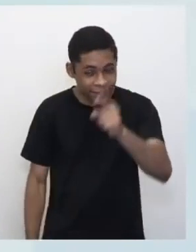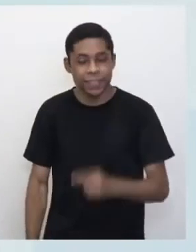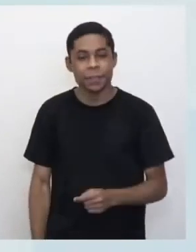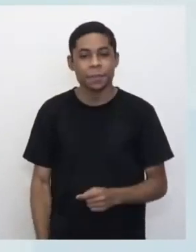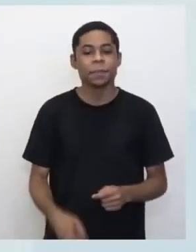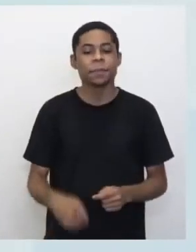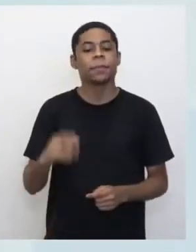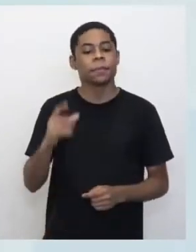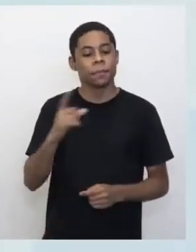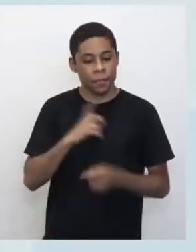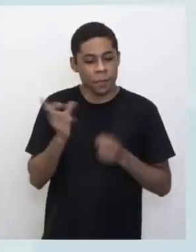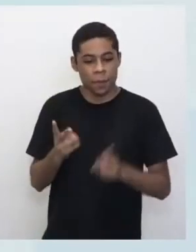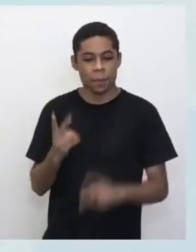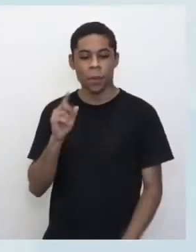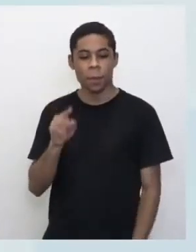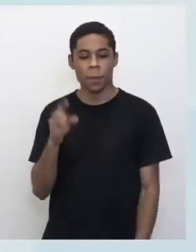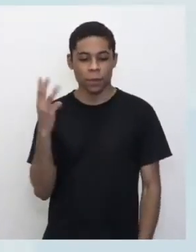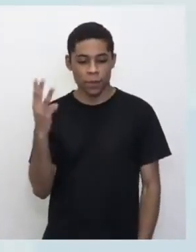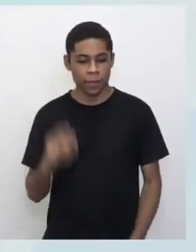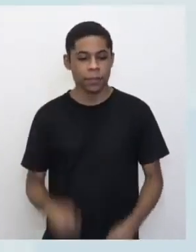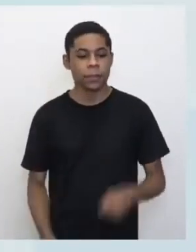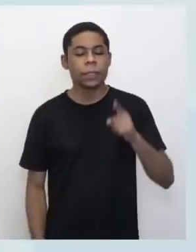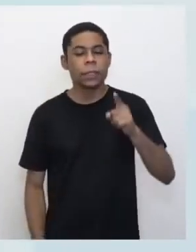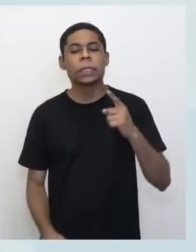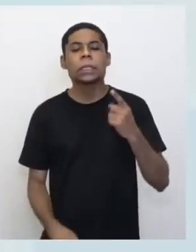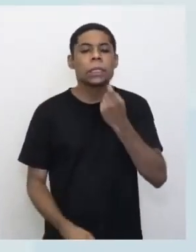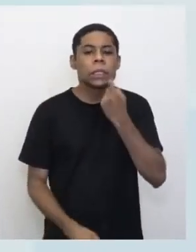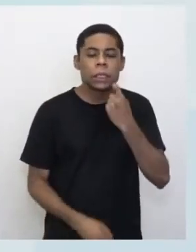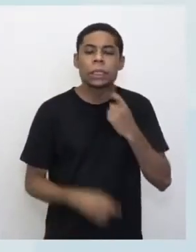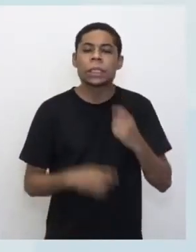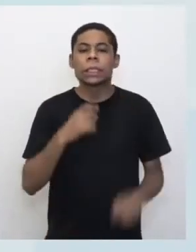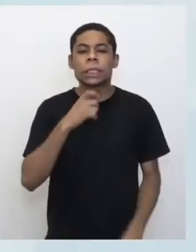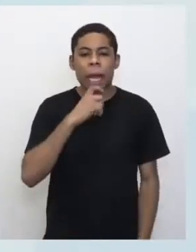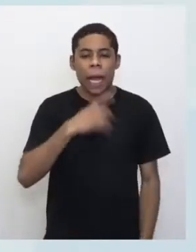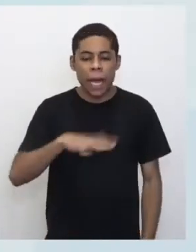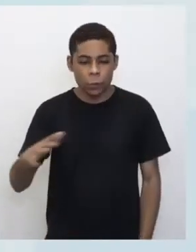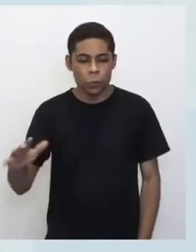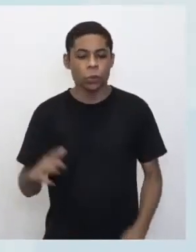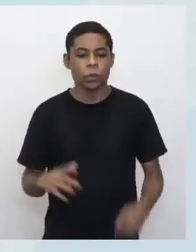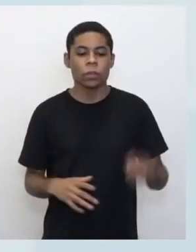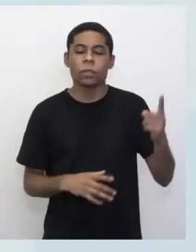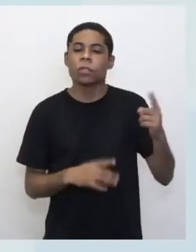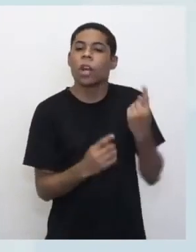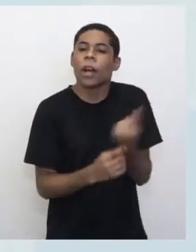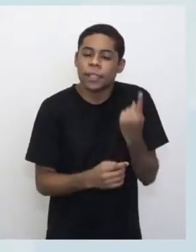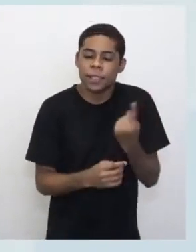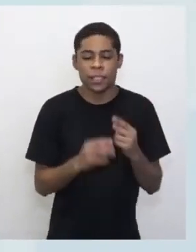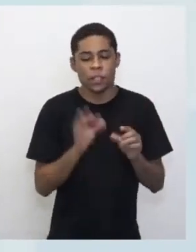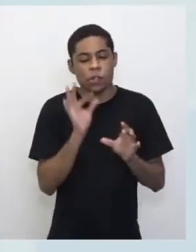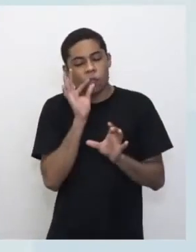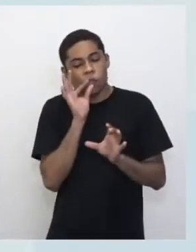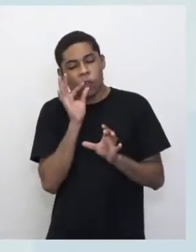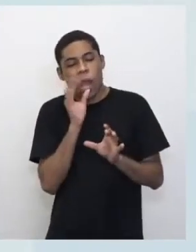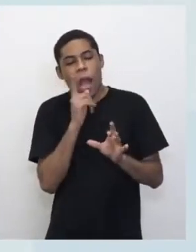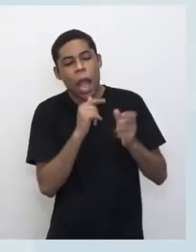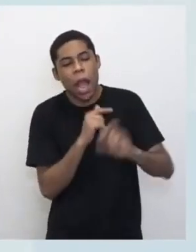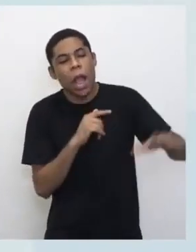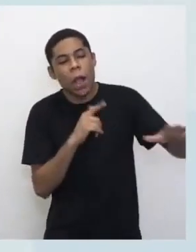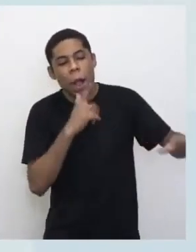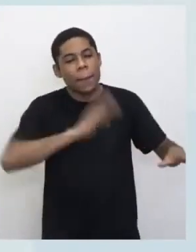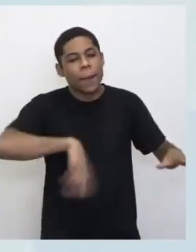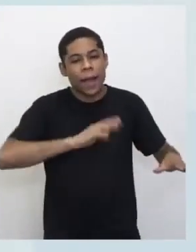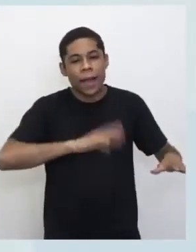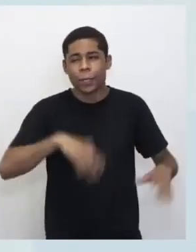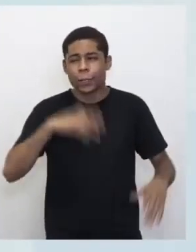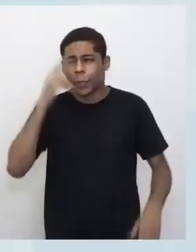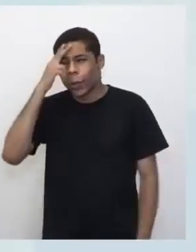2.3, você está em Santos, solzinho. Solzinho, aguinha de coco, a beira da praia. Sonho de princesa,